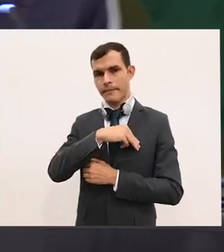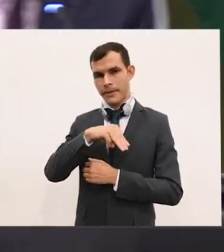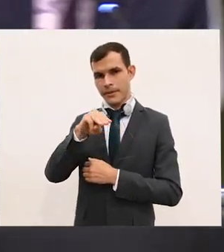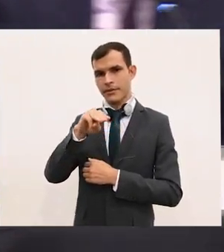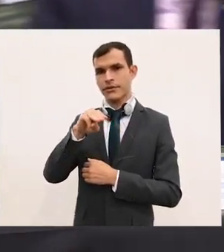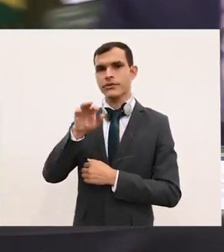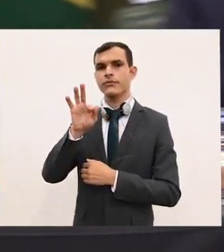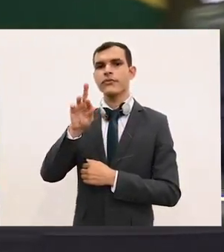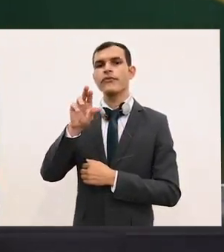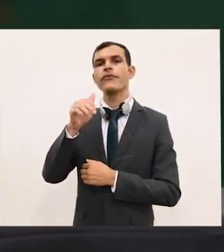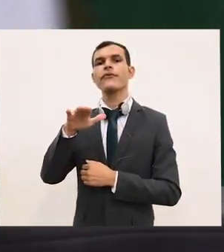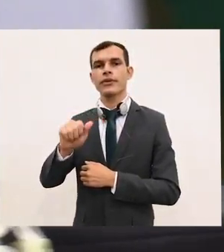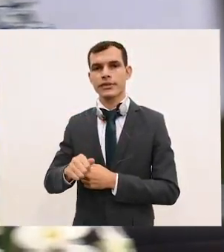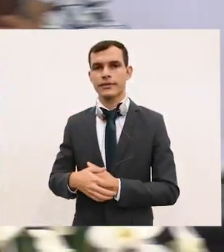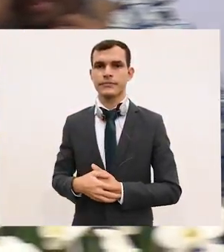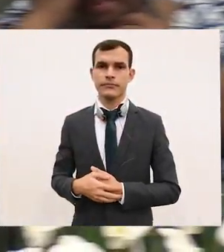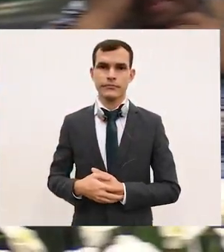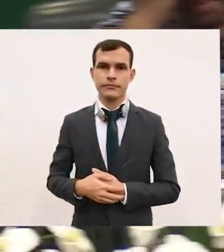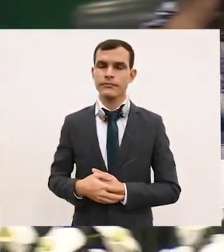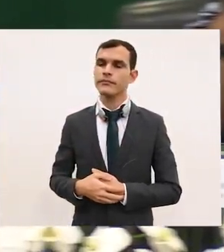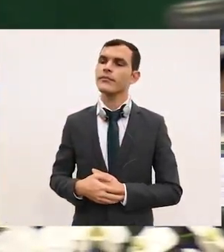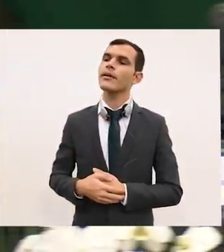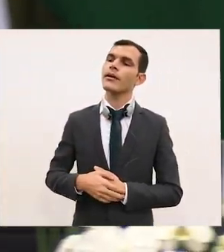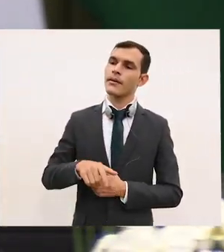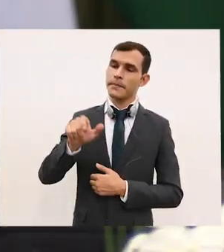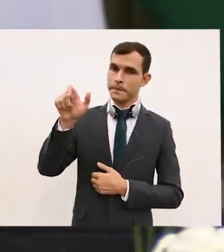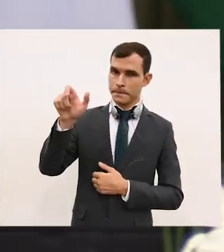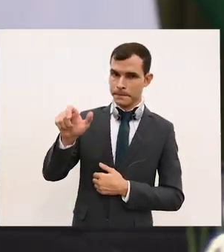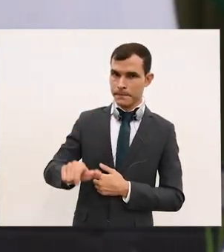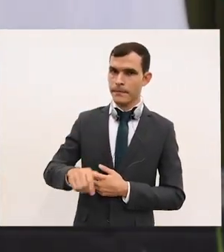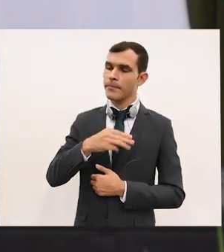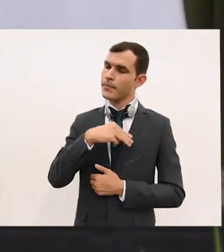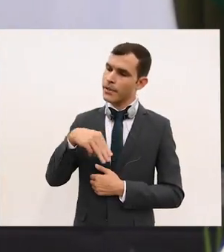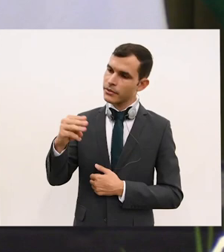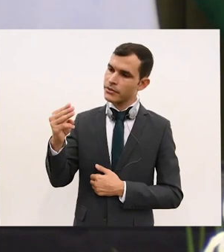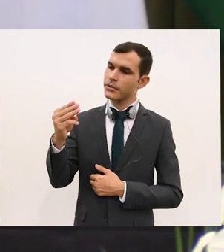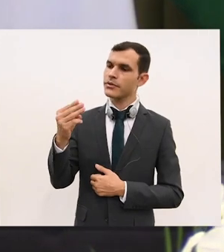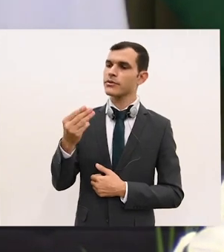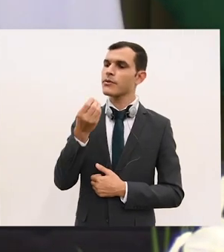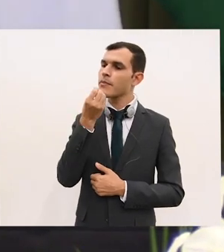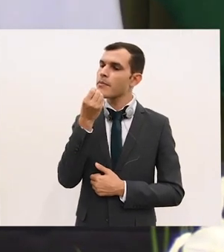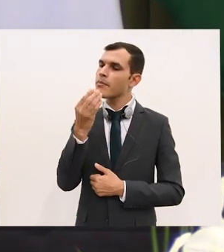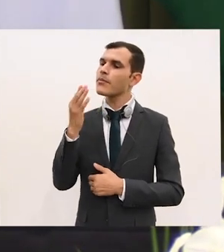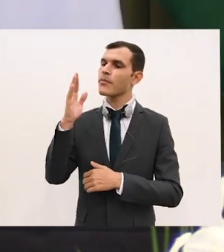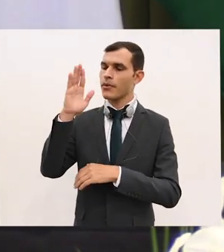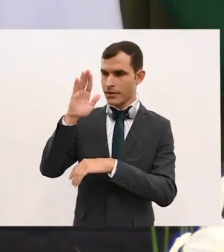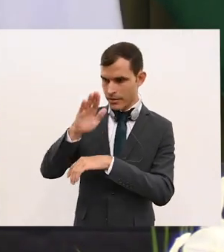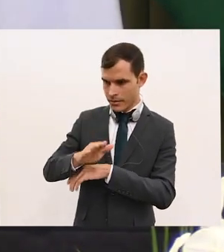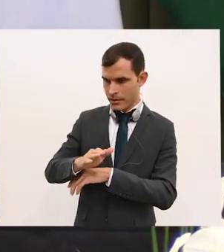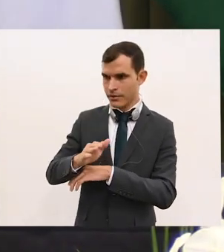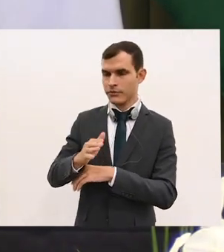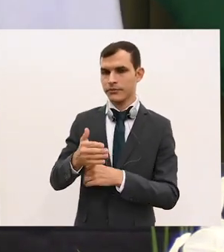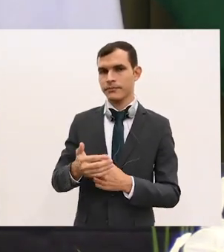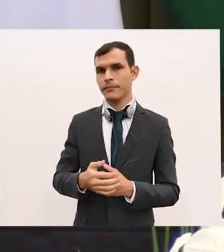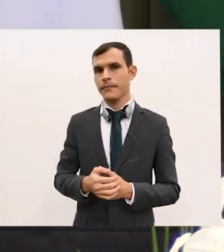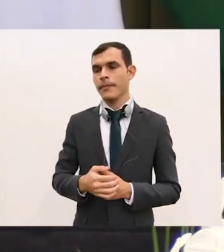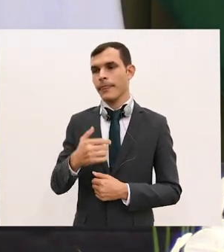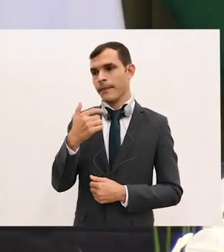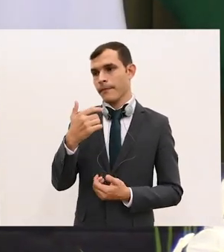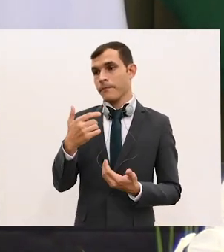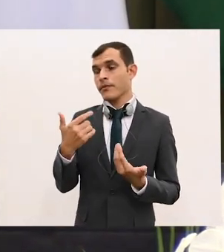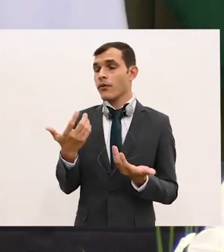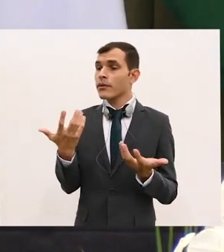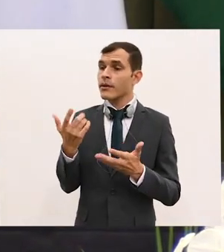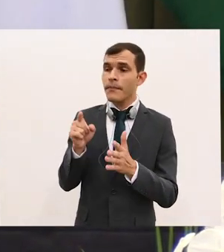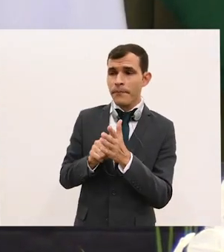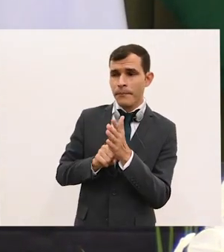Boa tarde, ministro. Aqui é Jamile Rakanitini, da TV Globo. E eu queria perguntar sobre quais iniciativas o